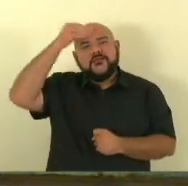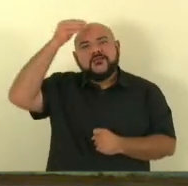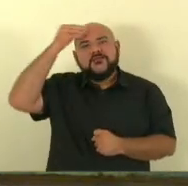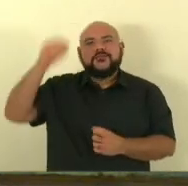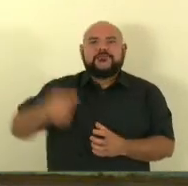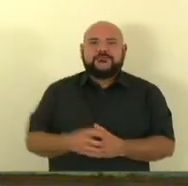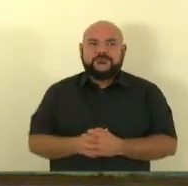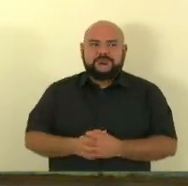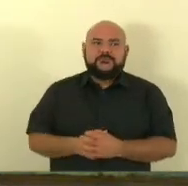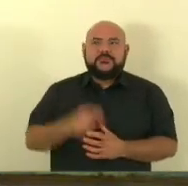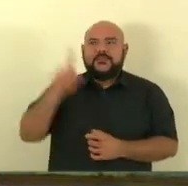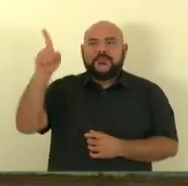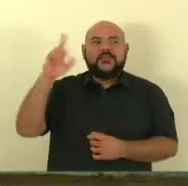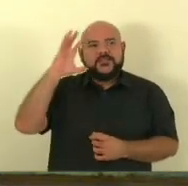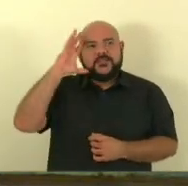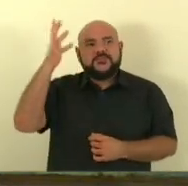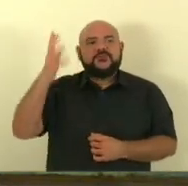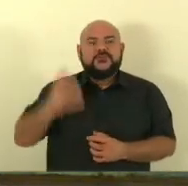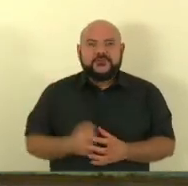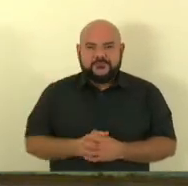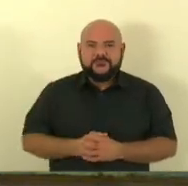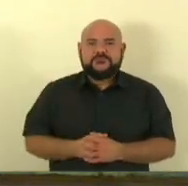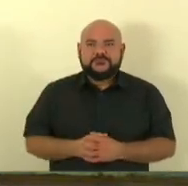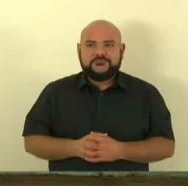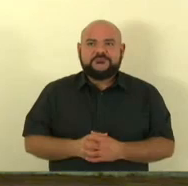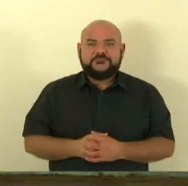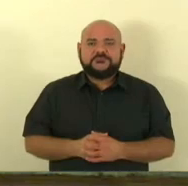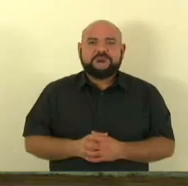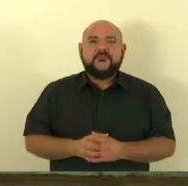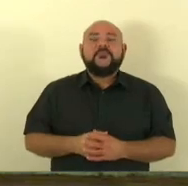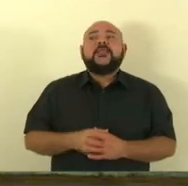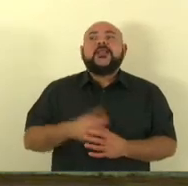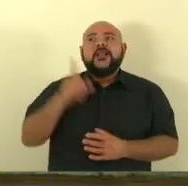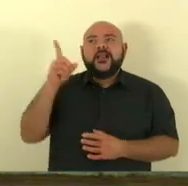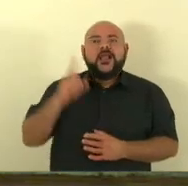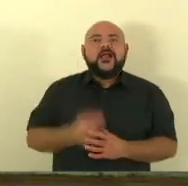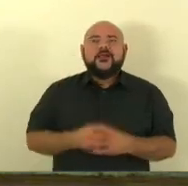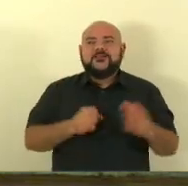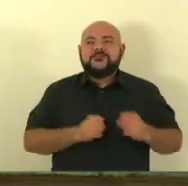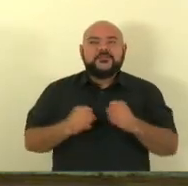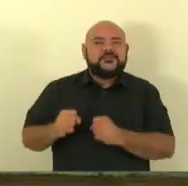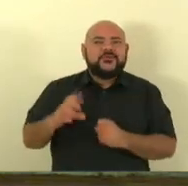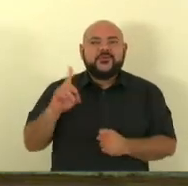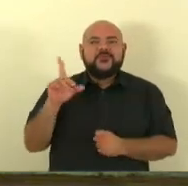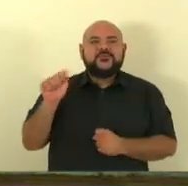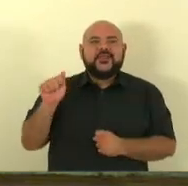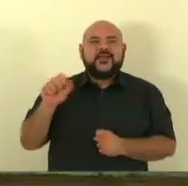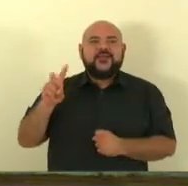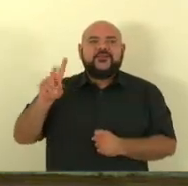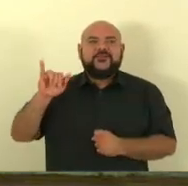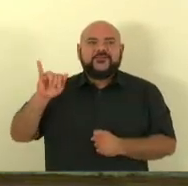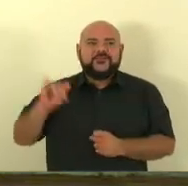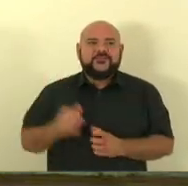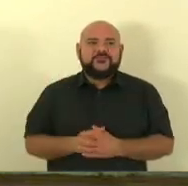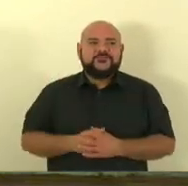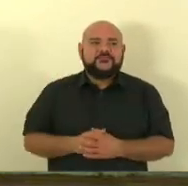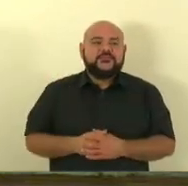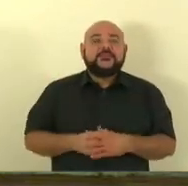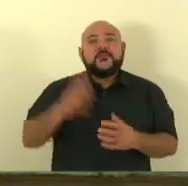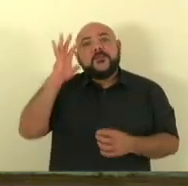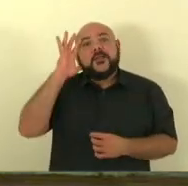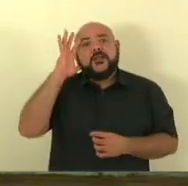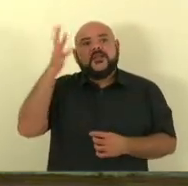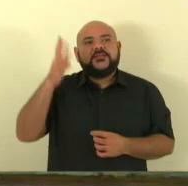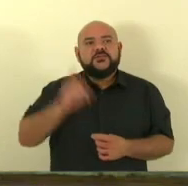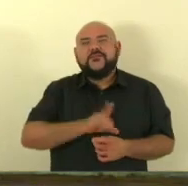Cazagrande a caneta está lá na mão de David Diniz é isso aí pra resolver tem que ser